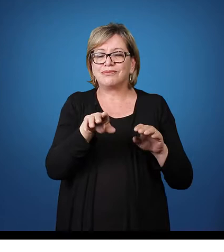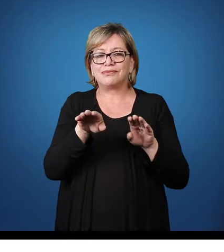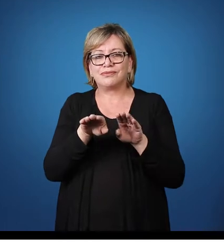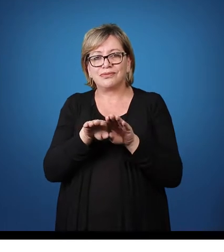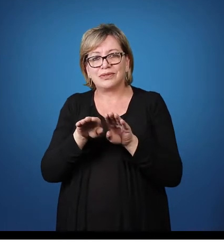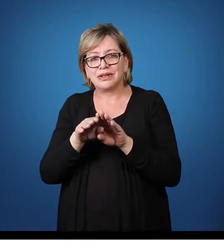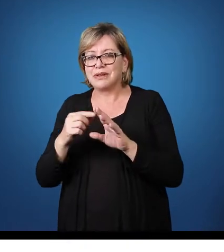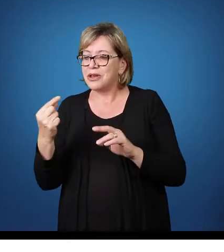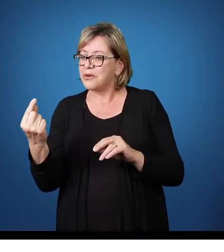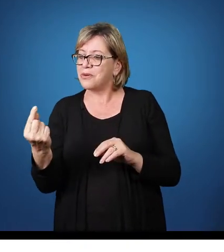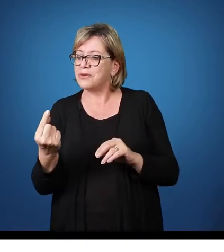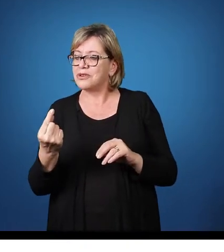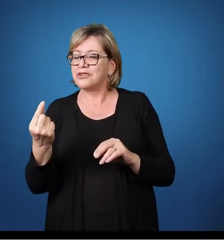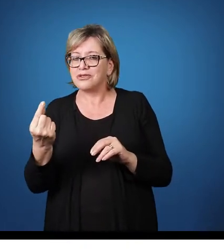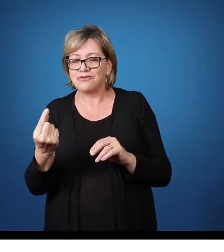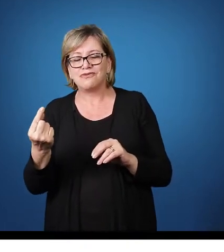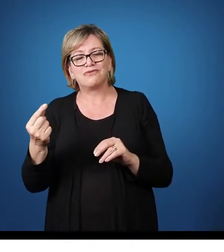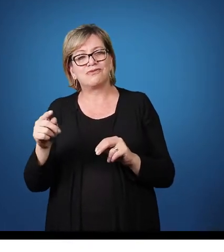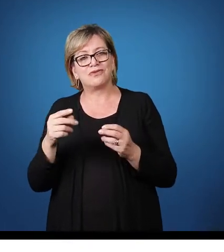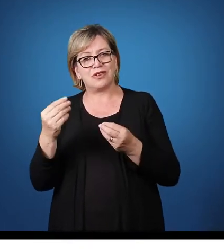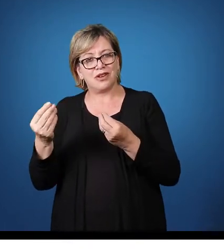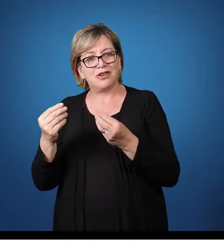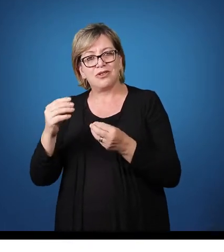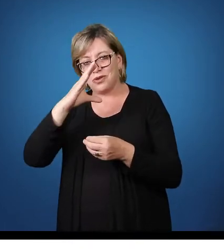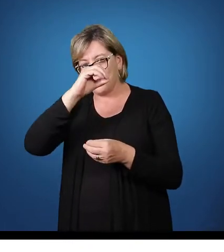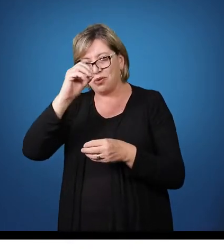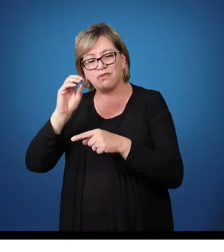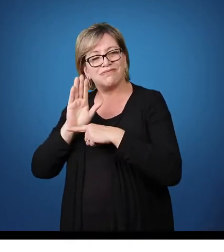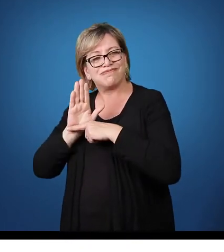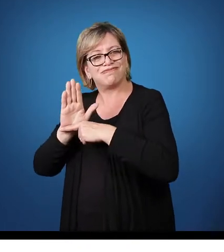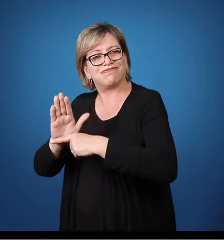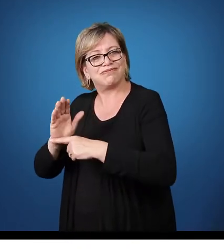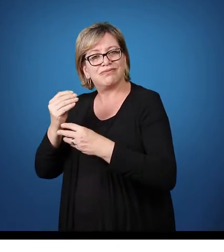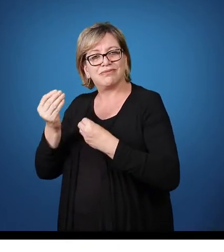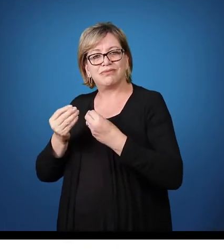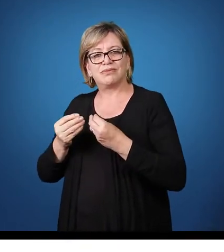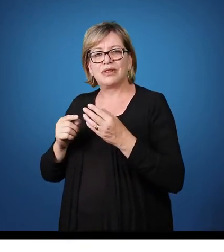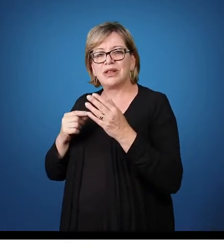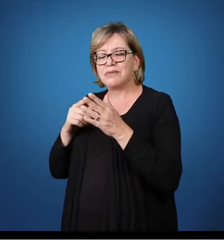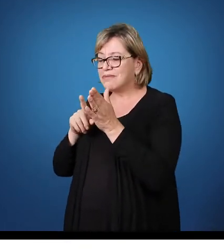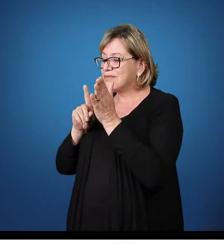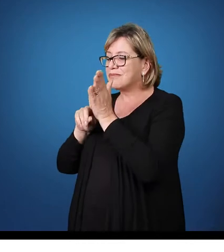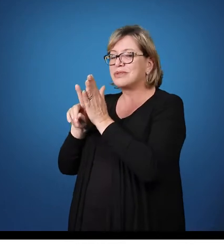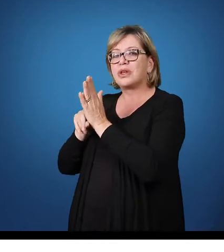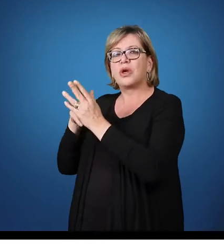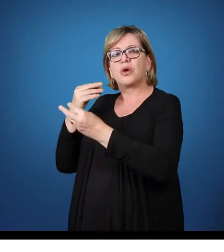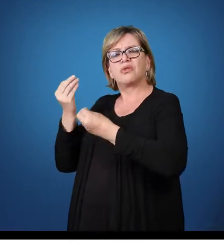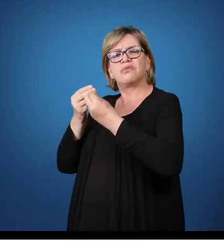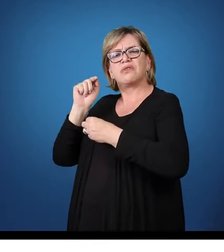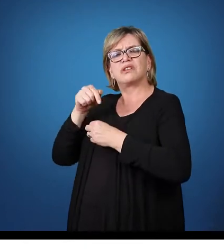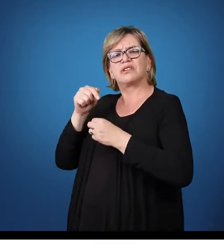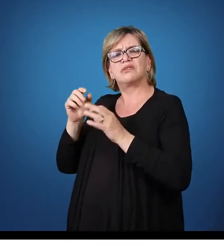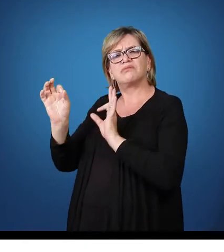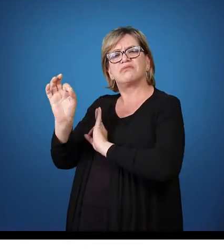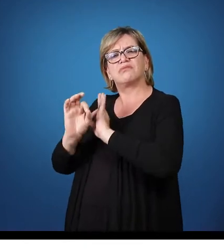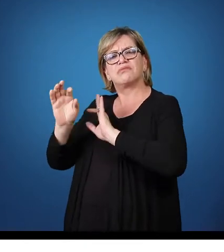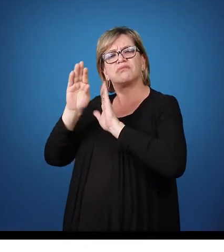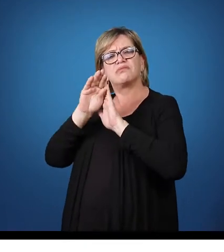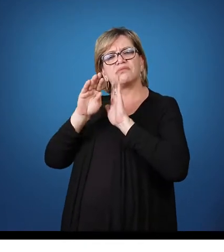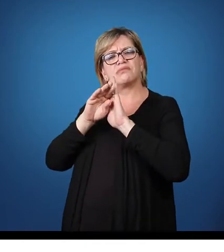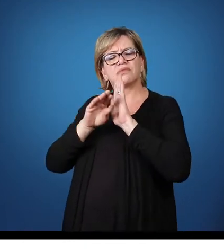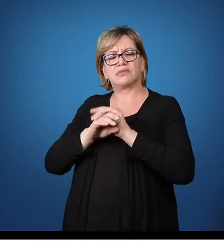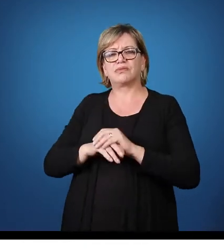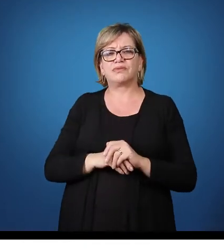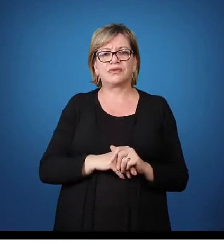o planejamento individual do professor Dessa forma, Marinil Soares, como que isso é organizado aqui na Escola Mercedes Braga?